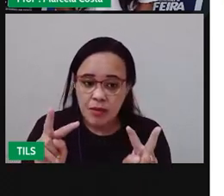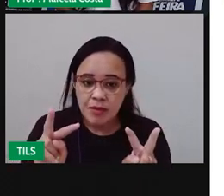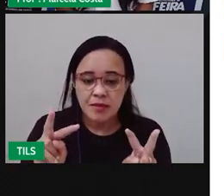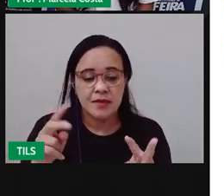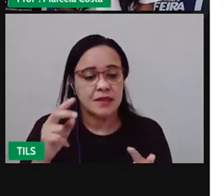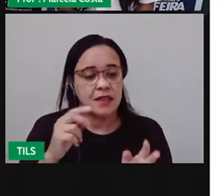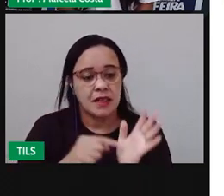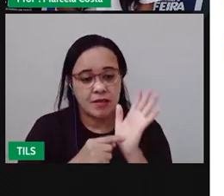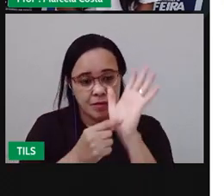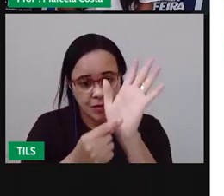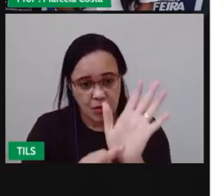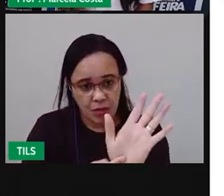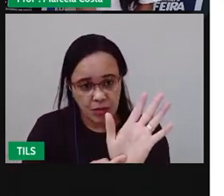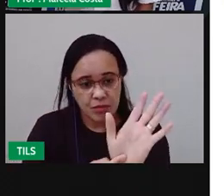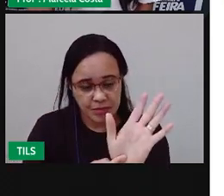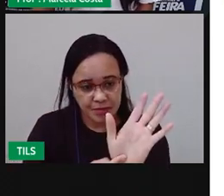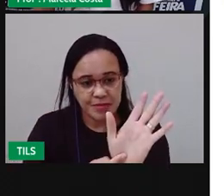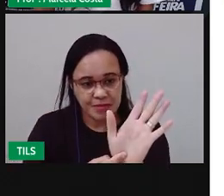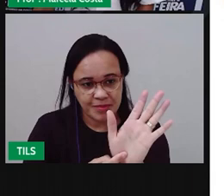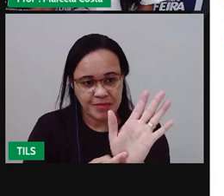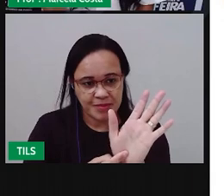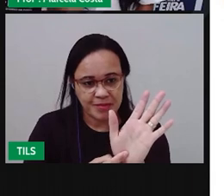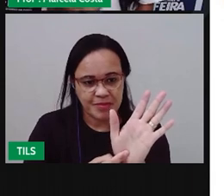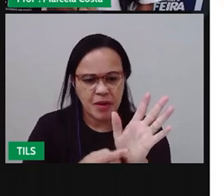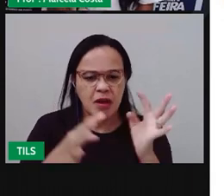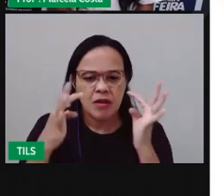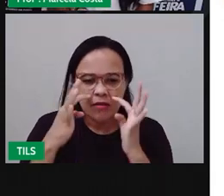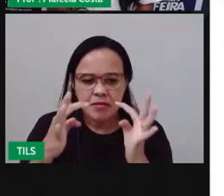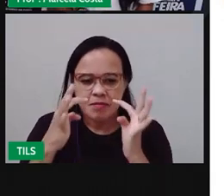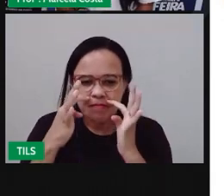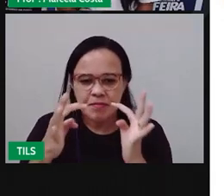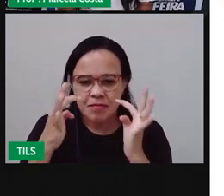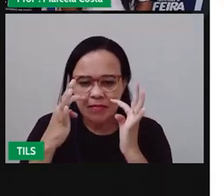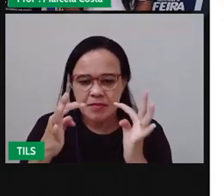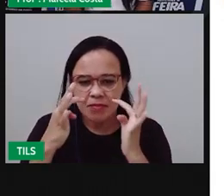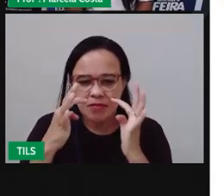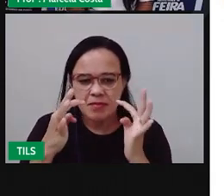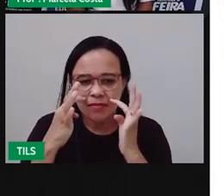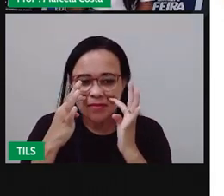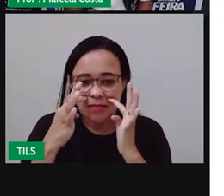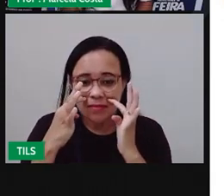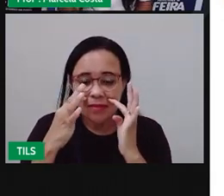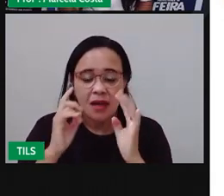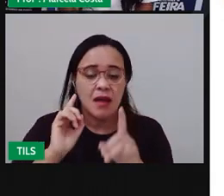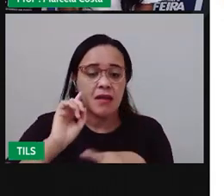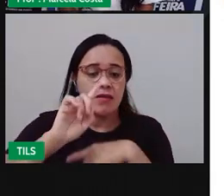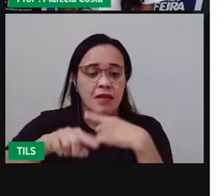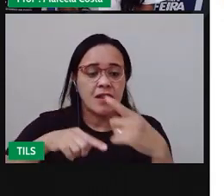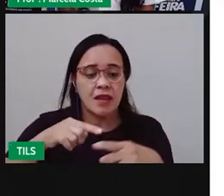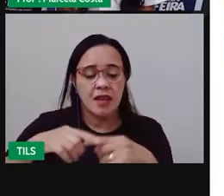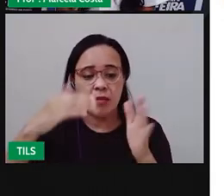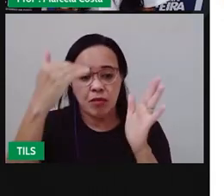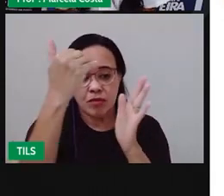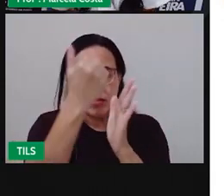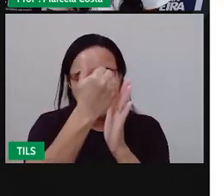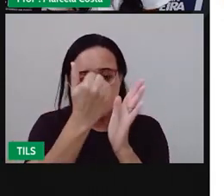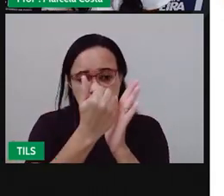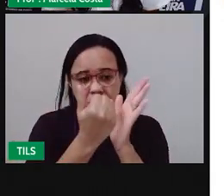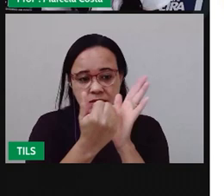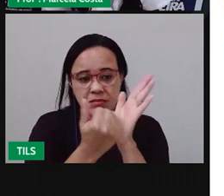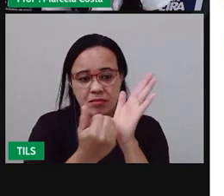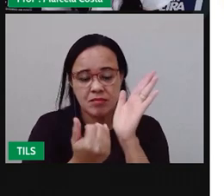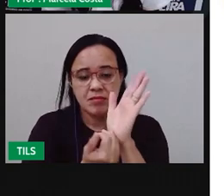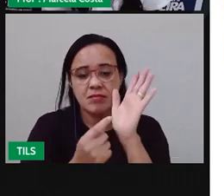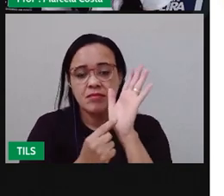eu vou mostrar. Você vai observar ela. E vai listar os elementos que estão apresentados